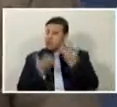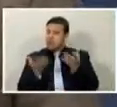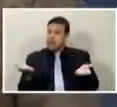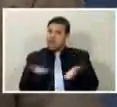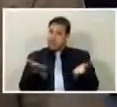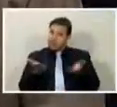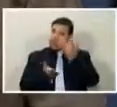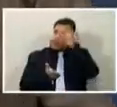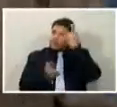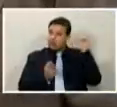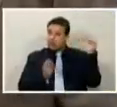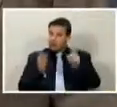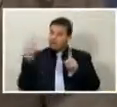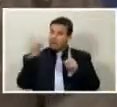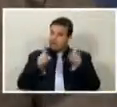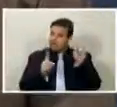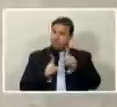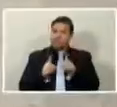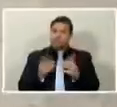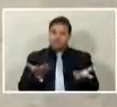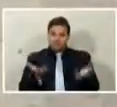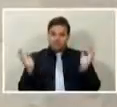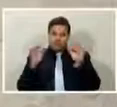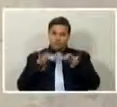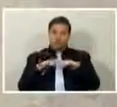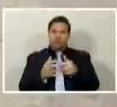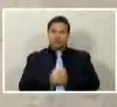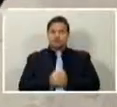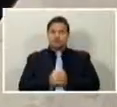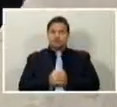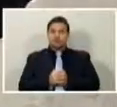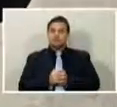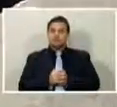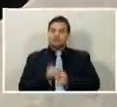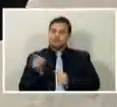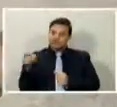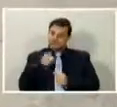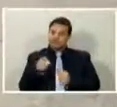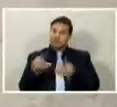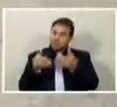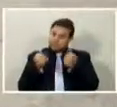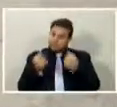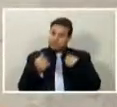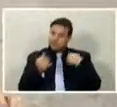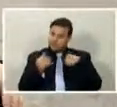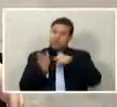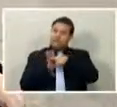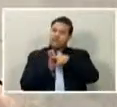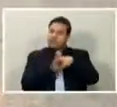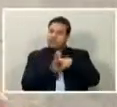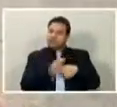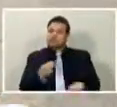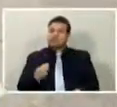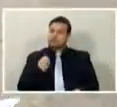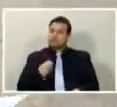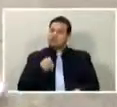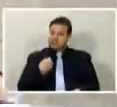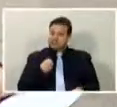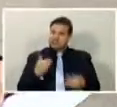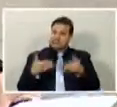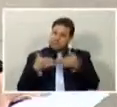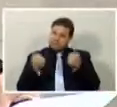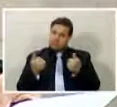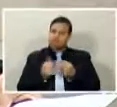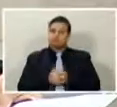agora, de preferência. isso. O vereador Tuma quer. Bom, já que vocês estão pedindo, então peço uma verificação de me presença, vereador. vereador Vespoli, um